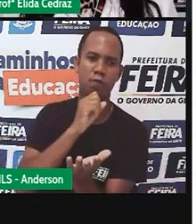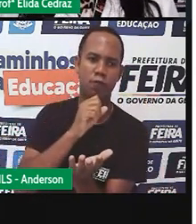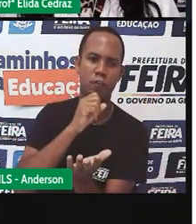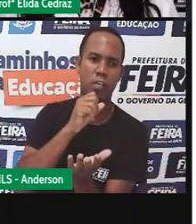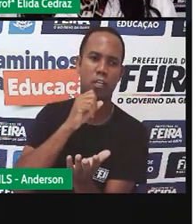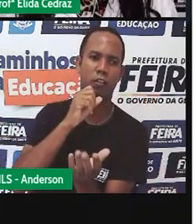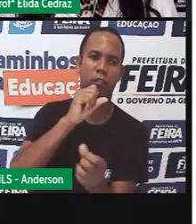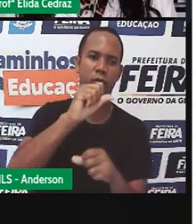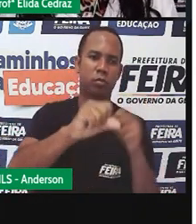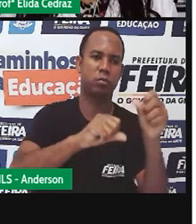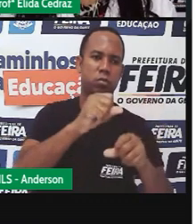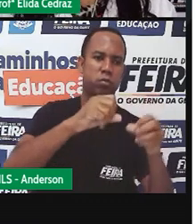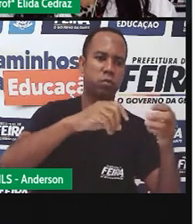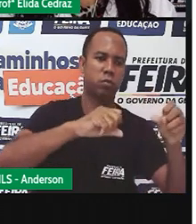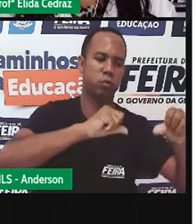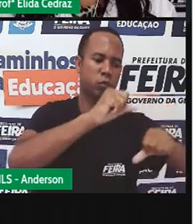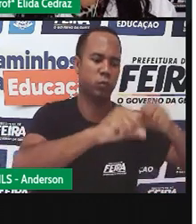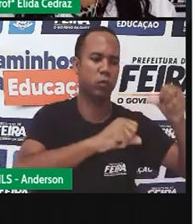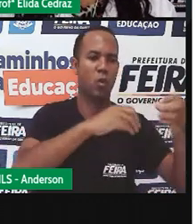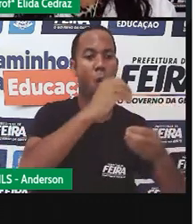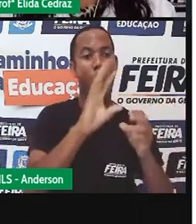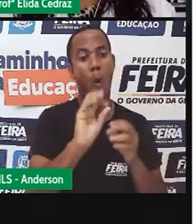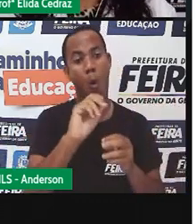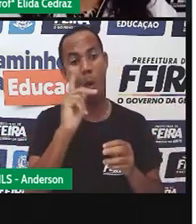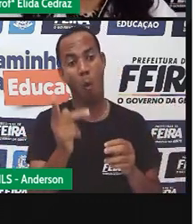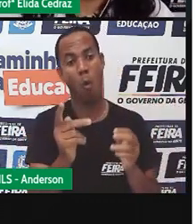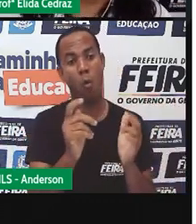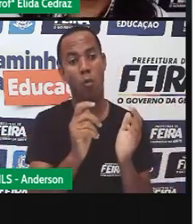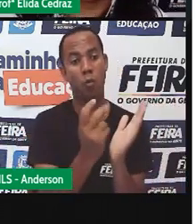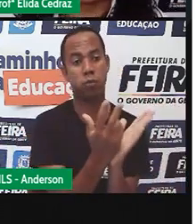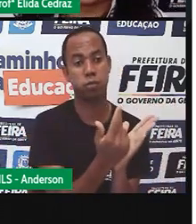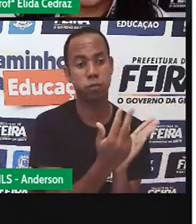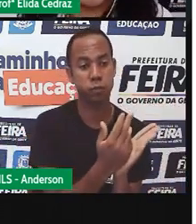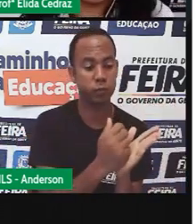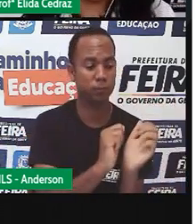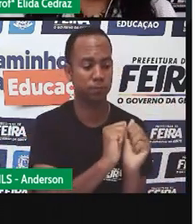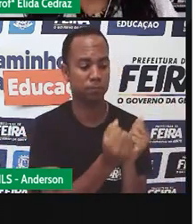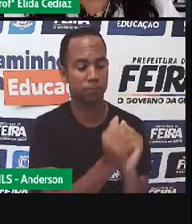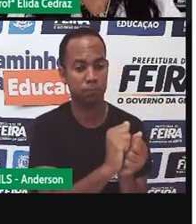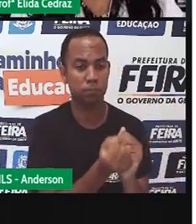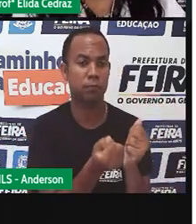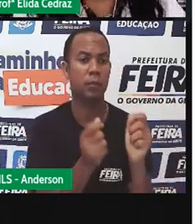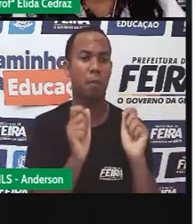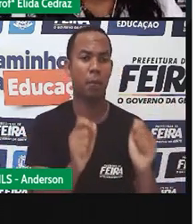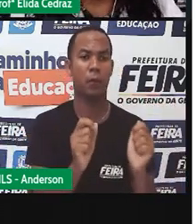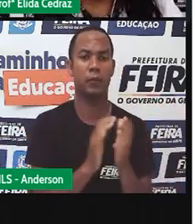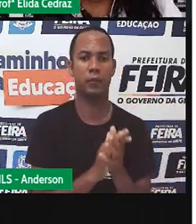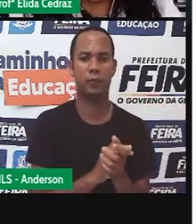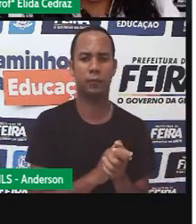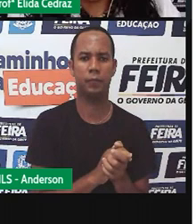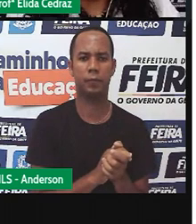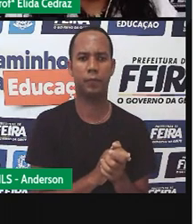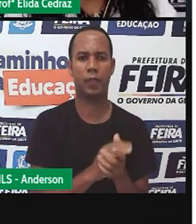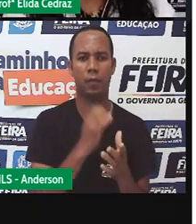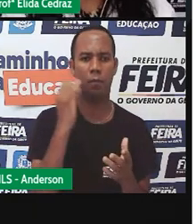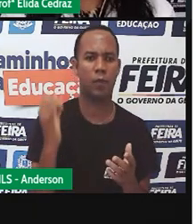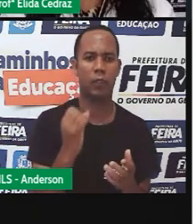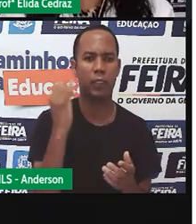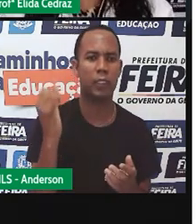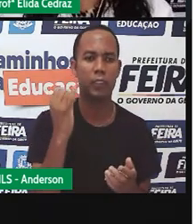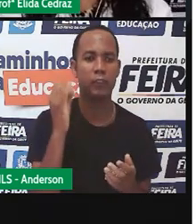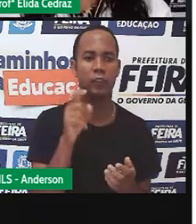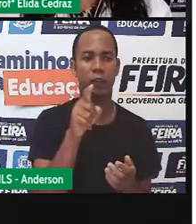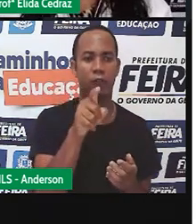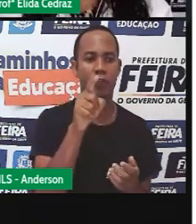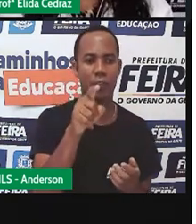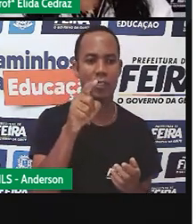pode também transformá-lo em artesanato. O que a Pró trouxe para você nessa aula de mais importante é para que você